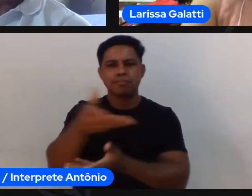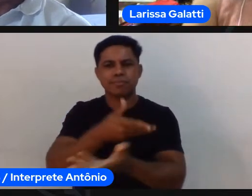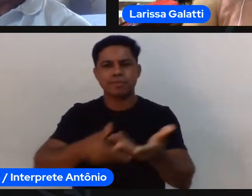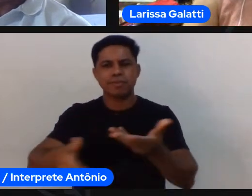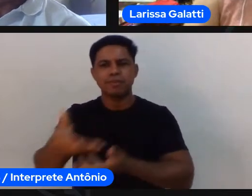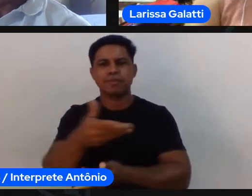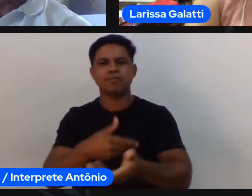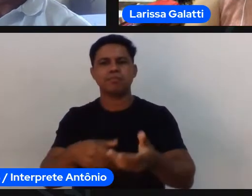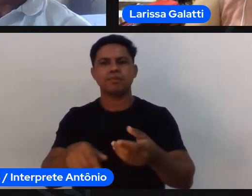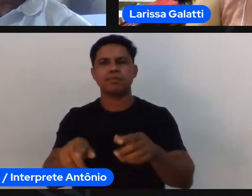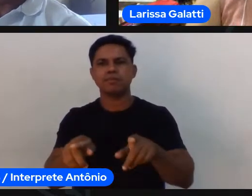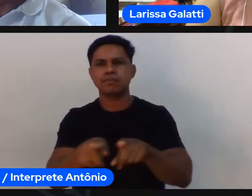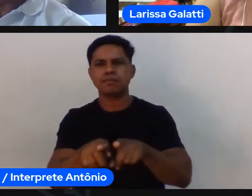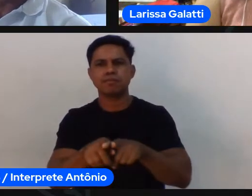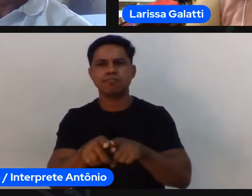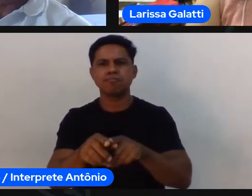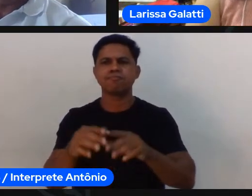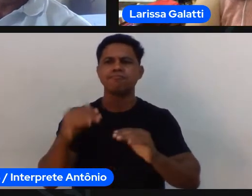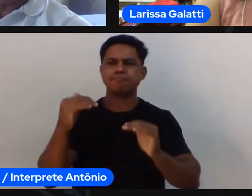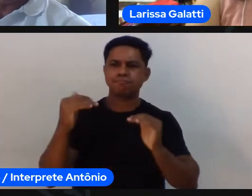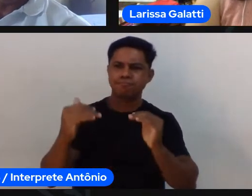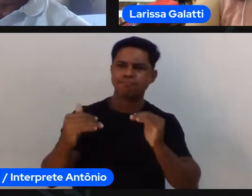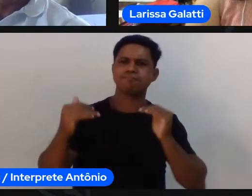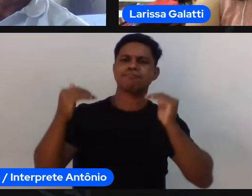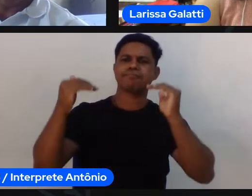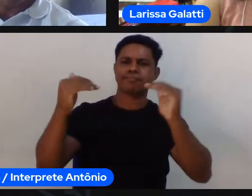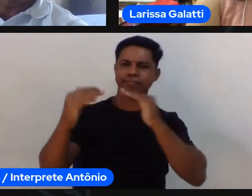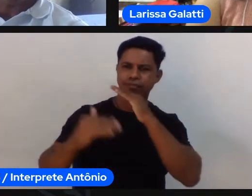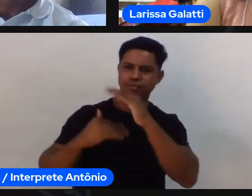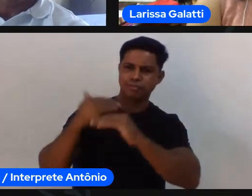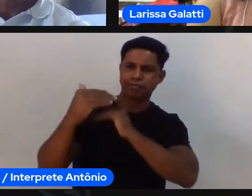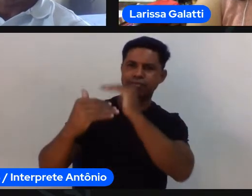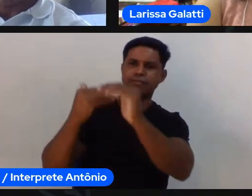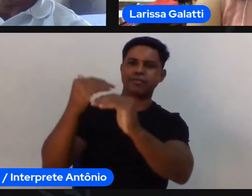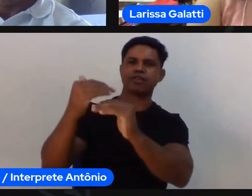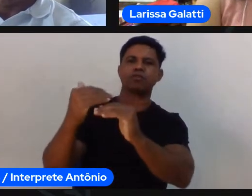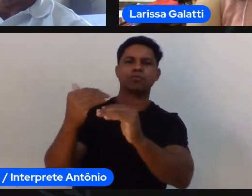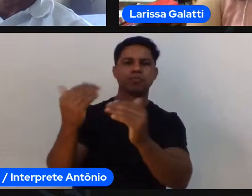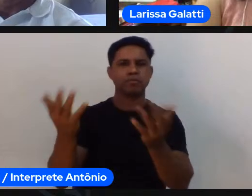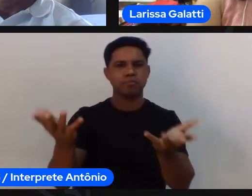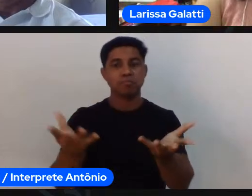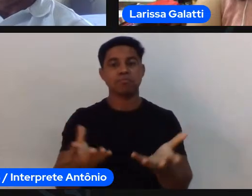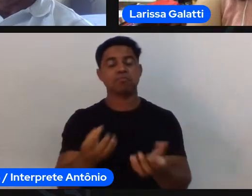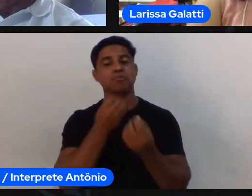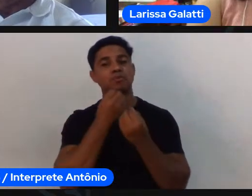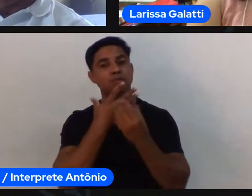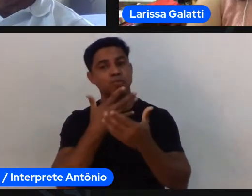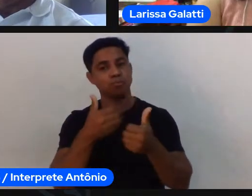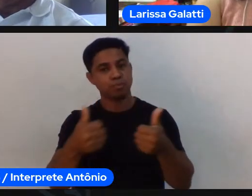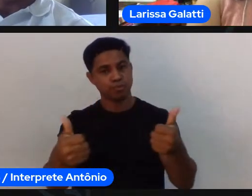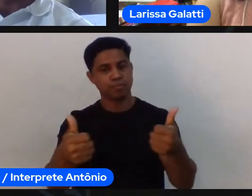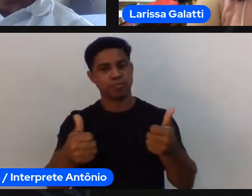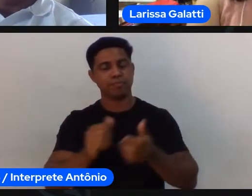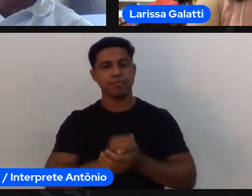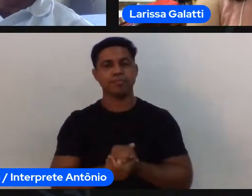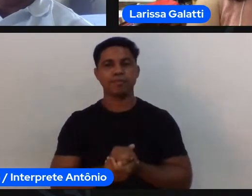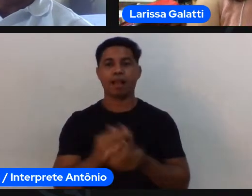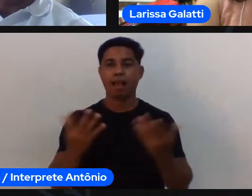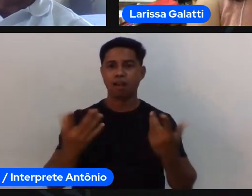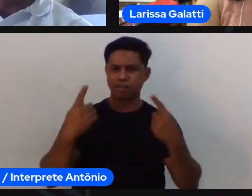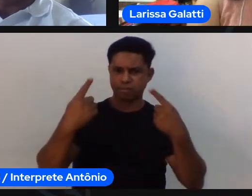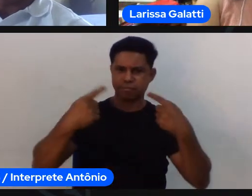desejo de almejar alguma coisa de cada um né muito bom vou falar agora então do TGFU e até